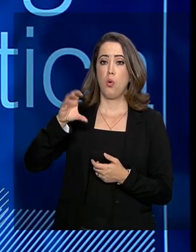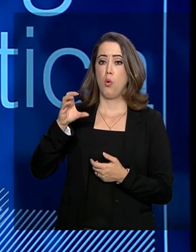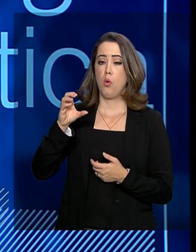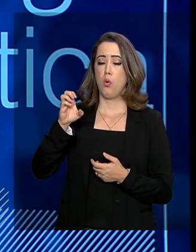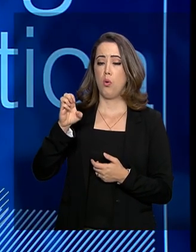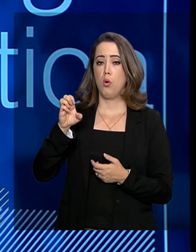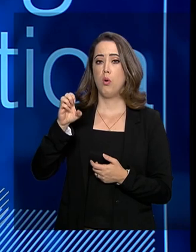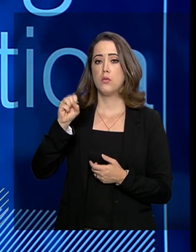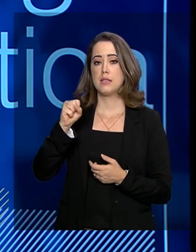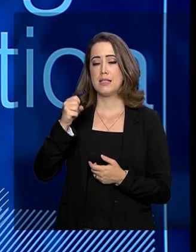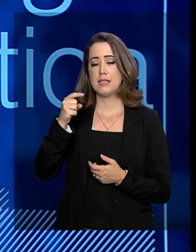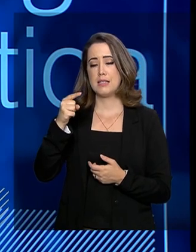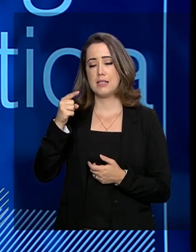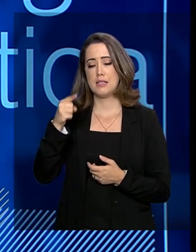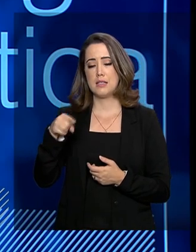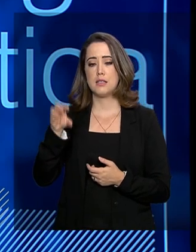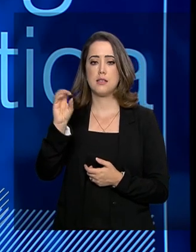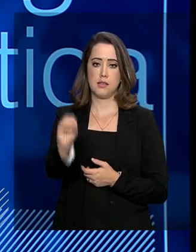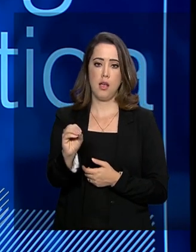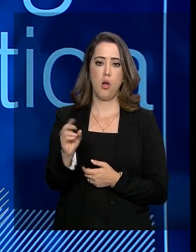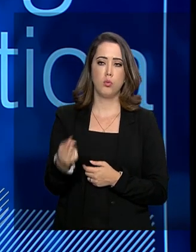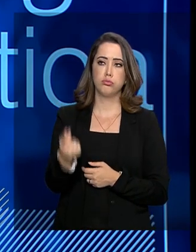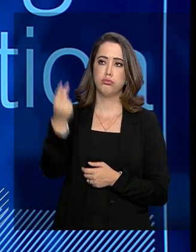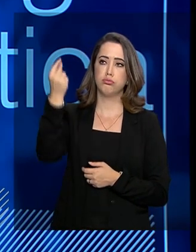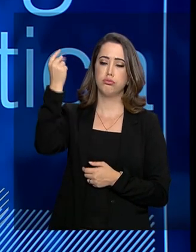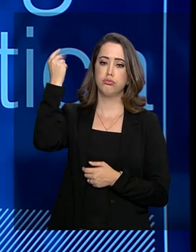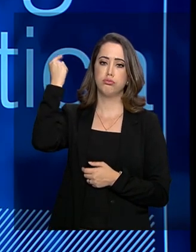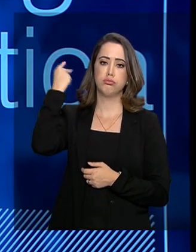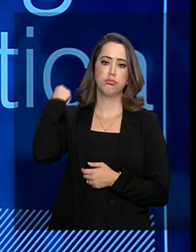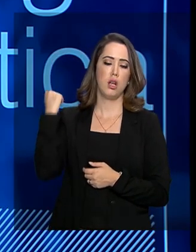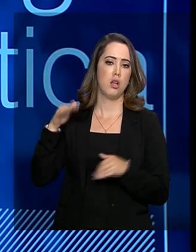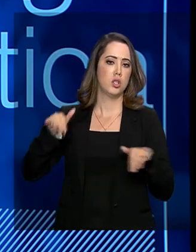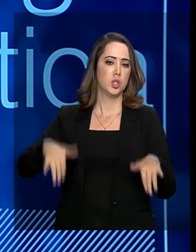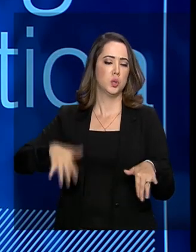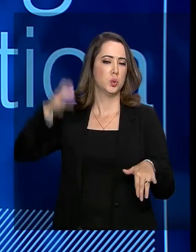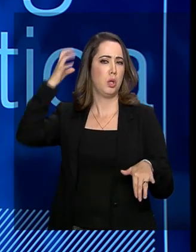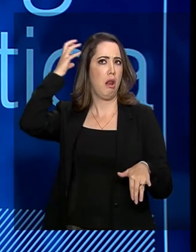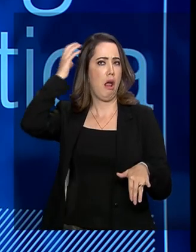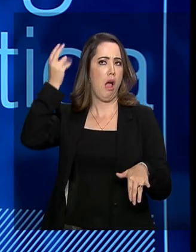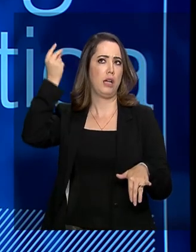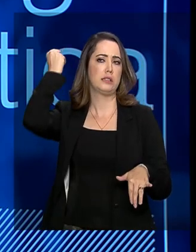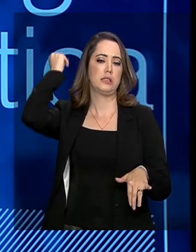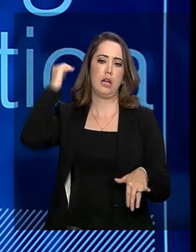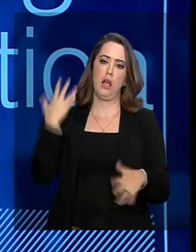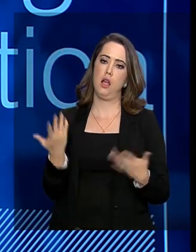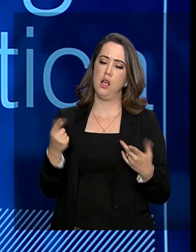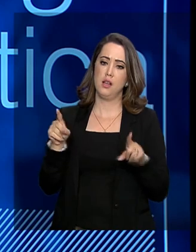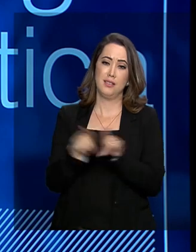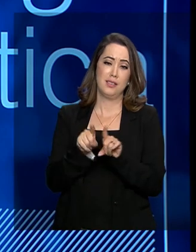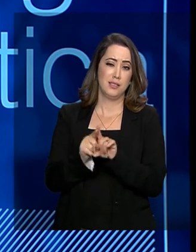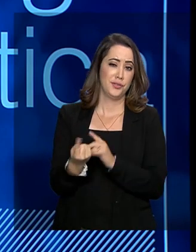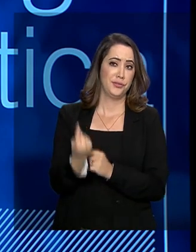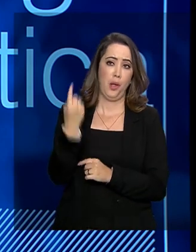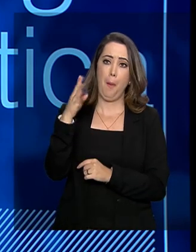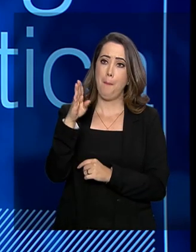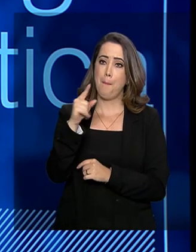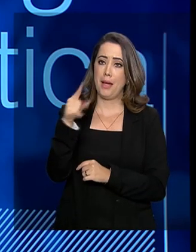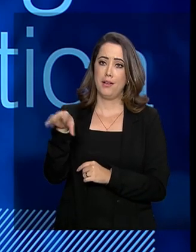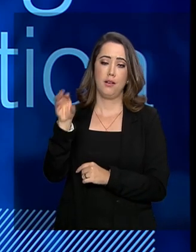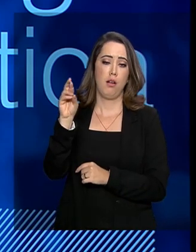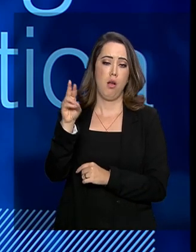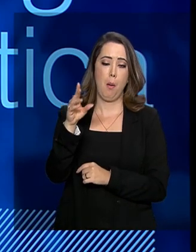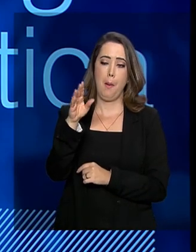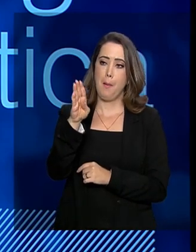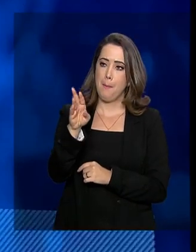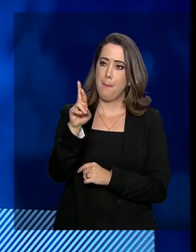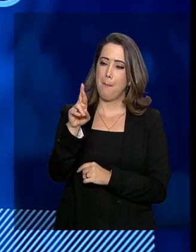O Dom Pedro primeiro foi o primeiro a outorgar aí algumas ferrovias. O Barão de Mauá, que o patrão do Ministério, foi por meio da autorização que